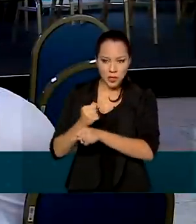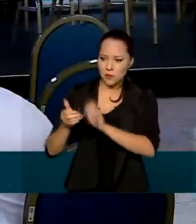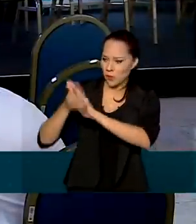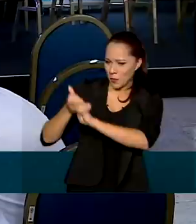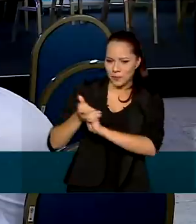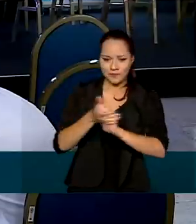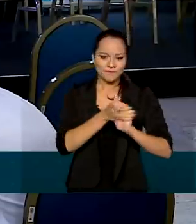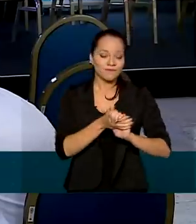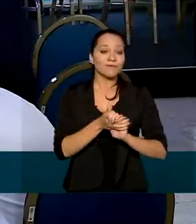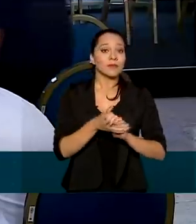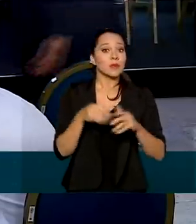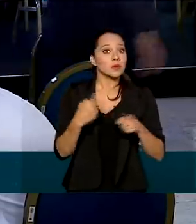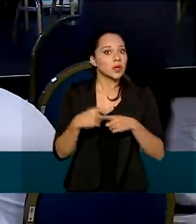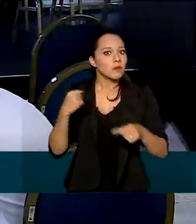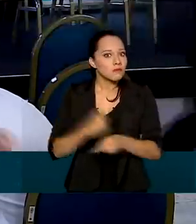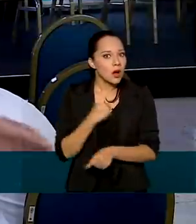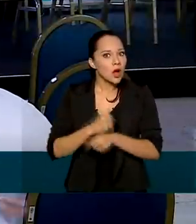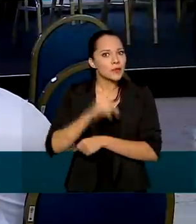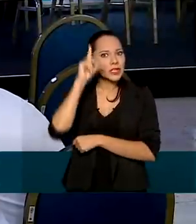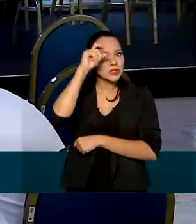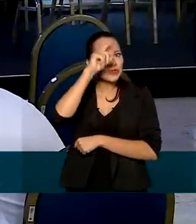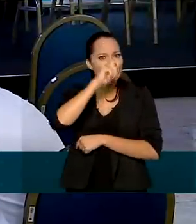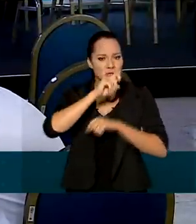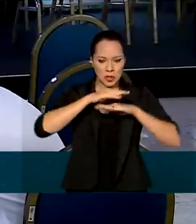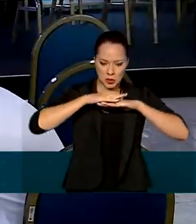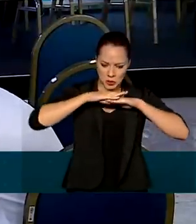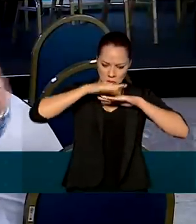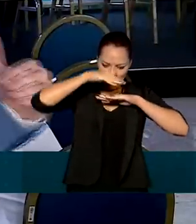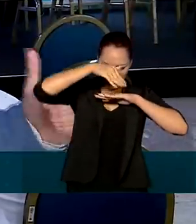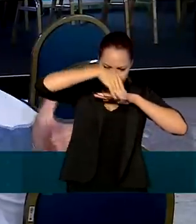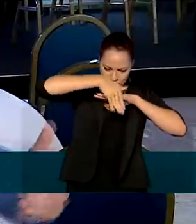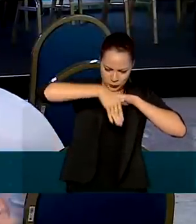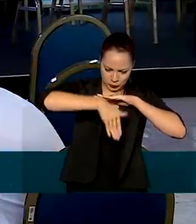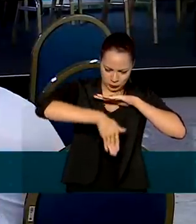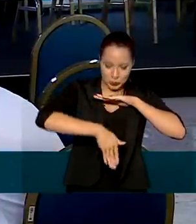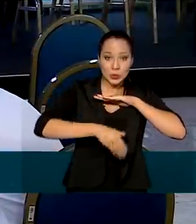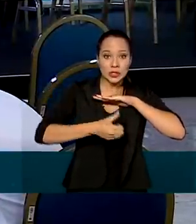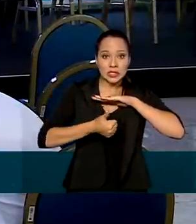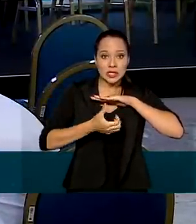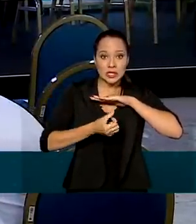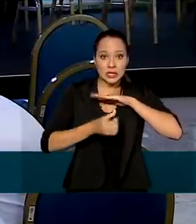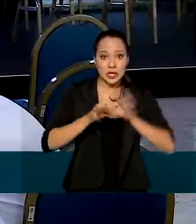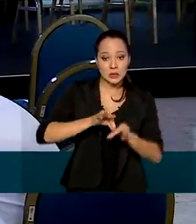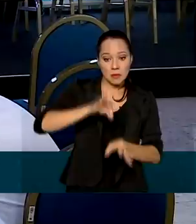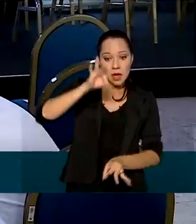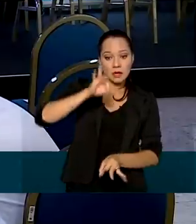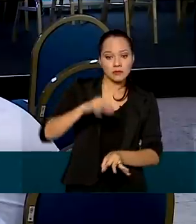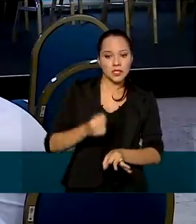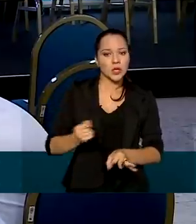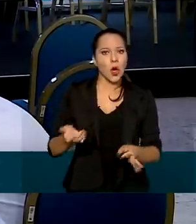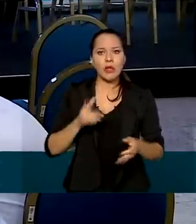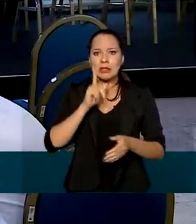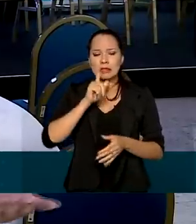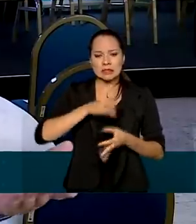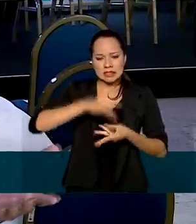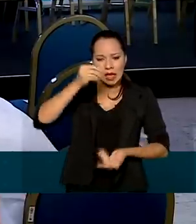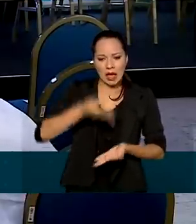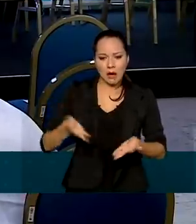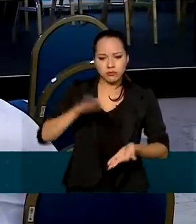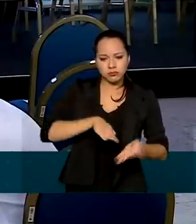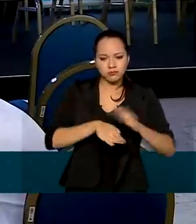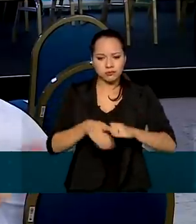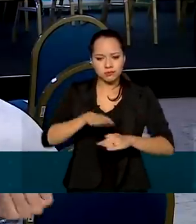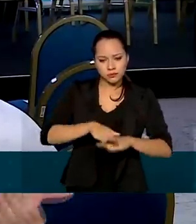uma obra bem difícil, porque era uma ribanceira de 16 metros de profundidade, foi preciso ser aterrado e foi uma obra que começou